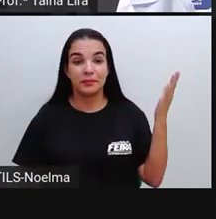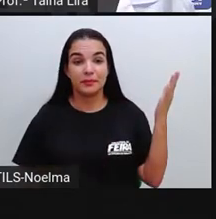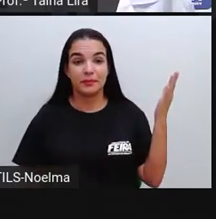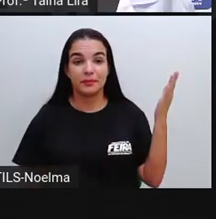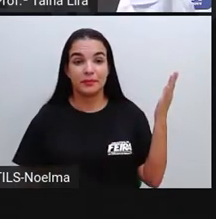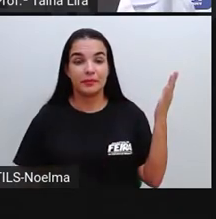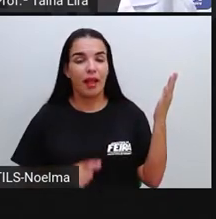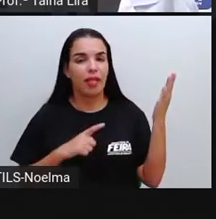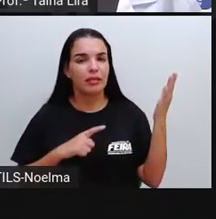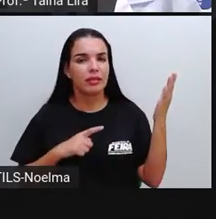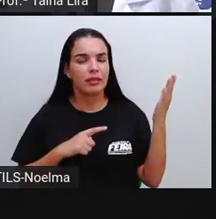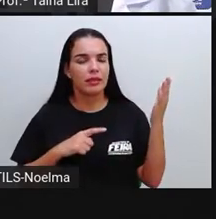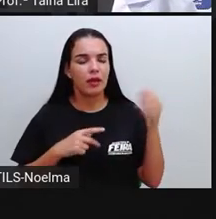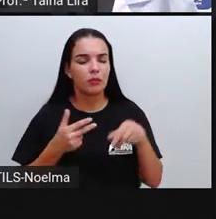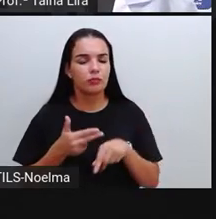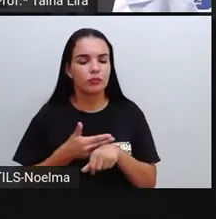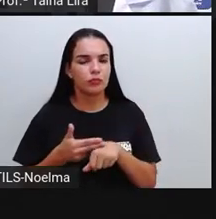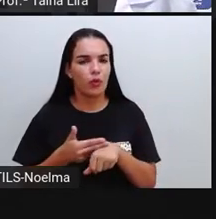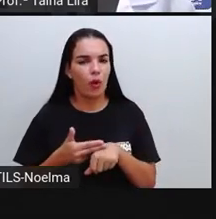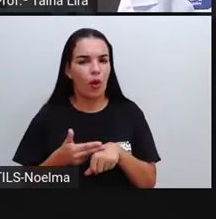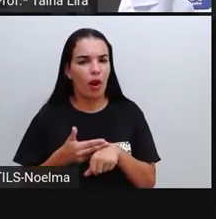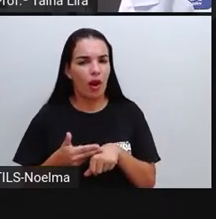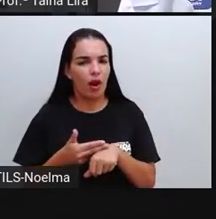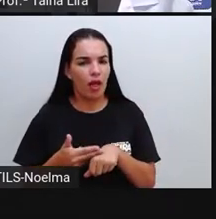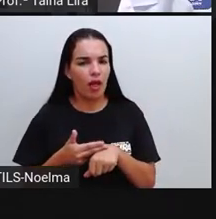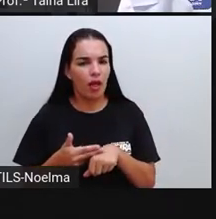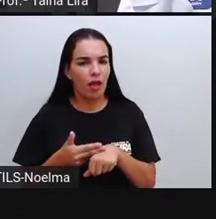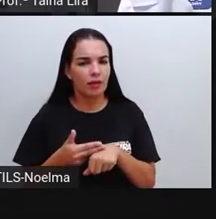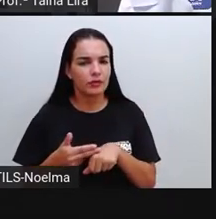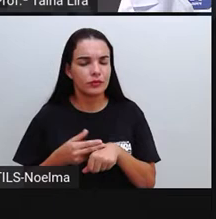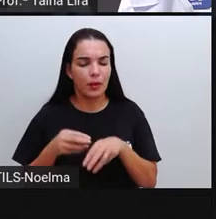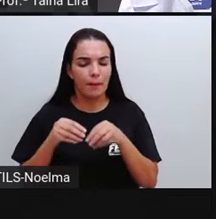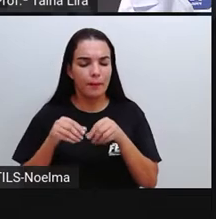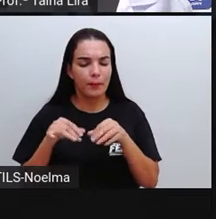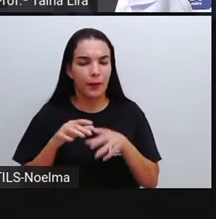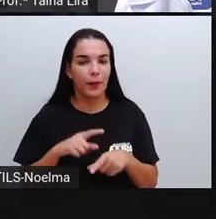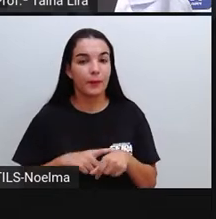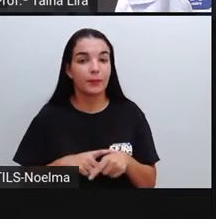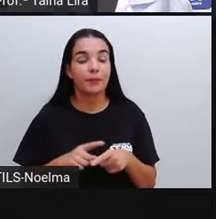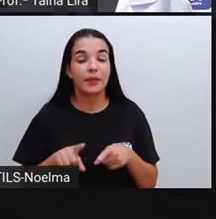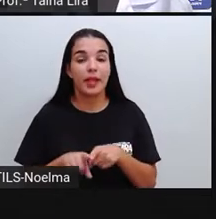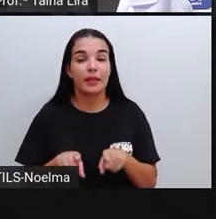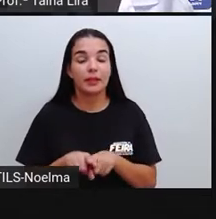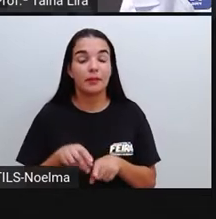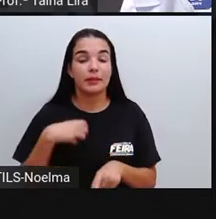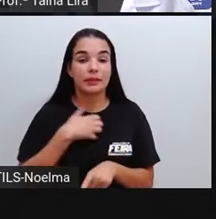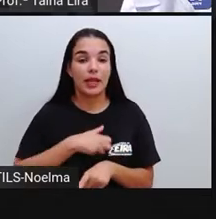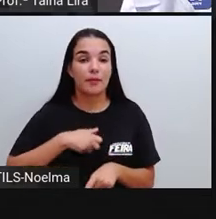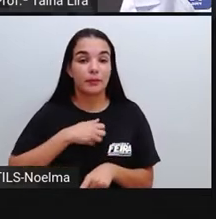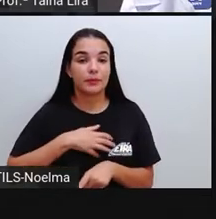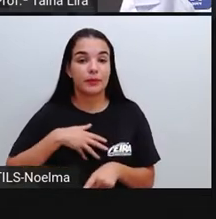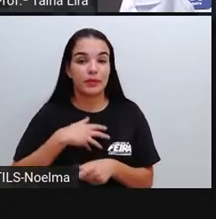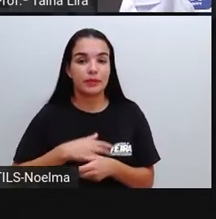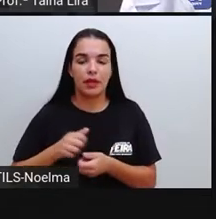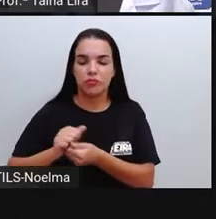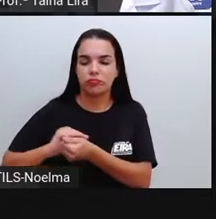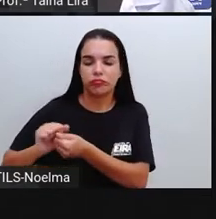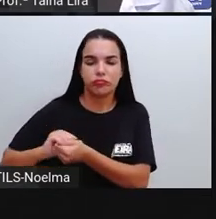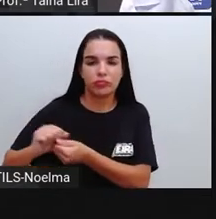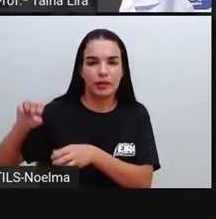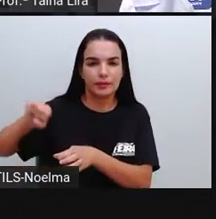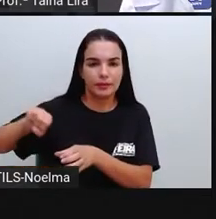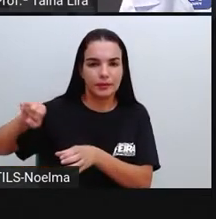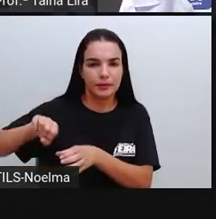o ar chocolatado, né, sabonete, sabão em pó, a